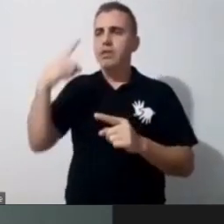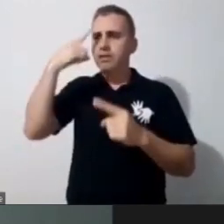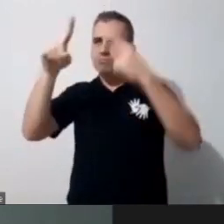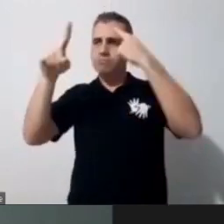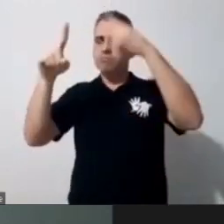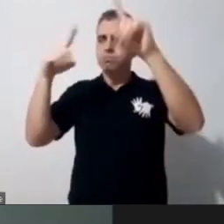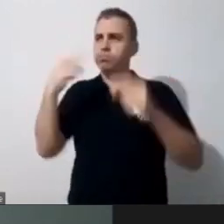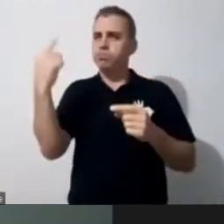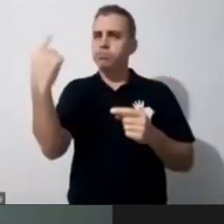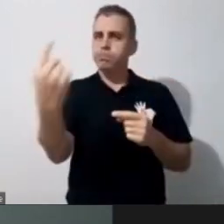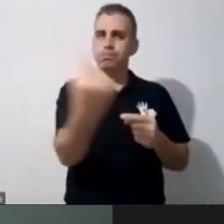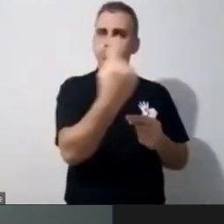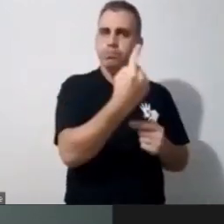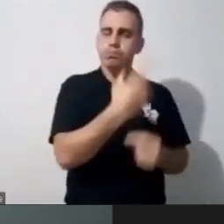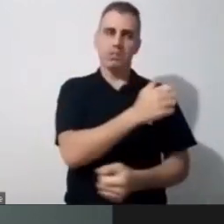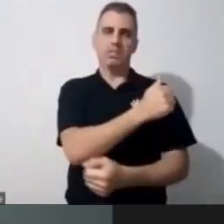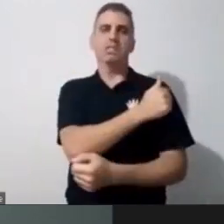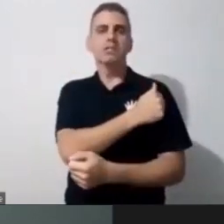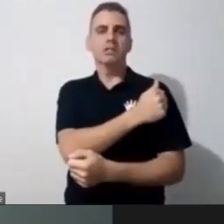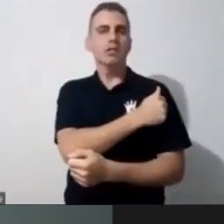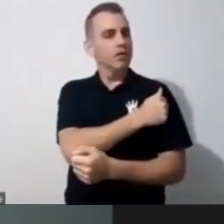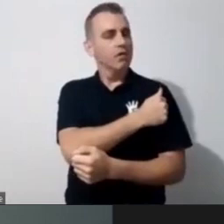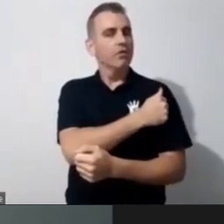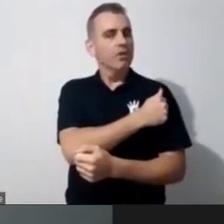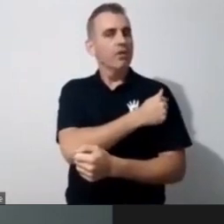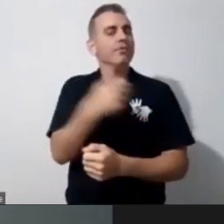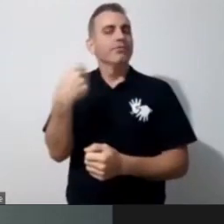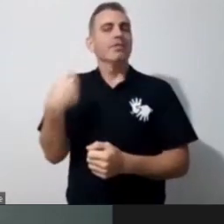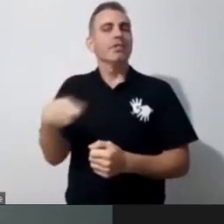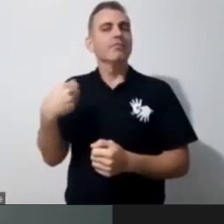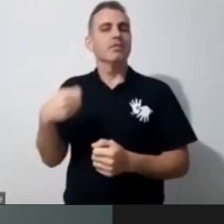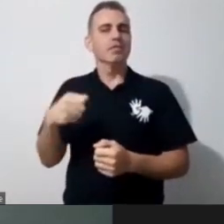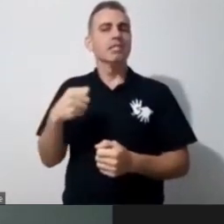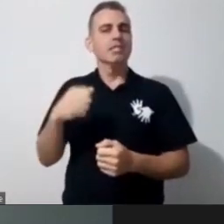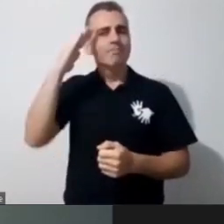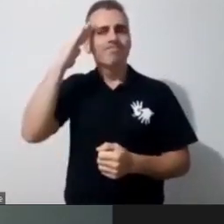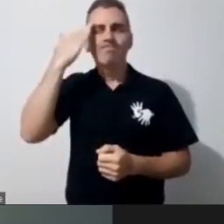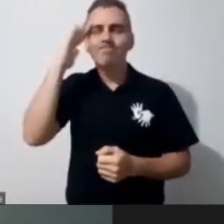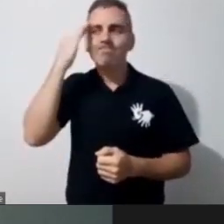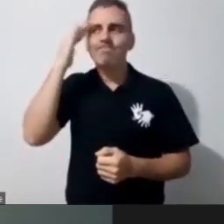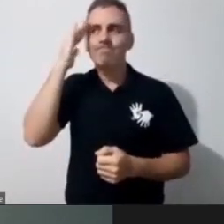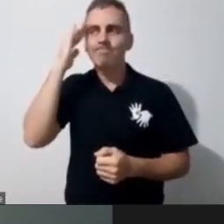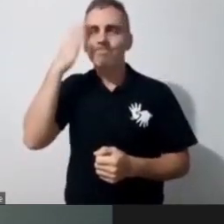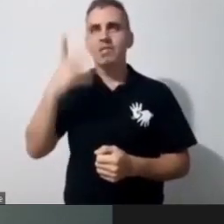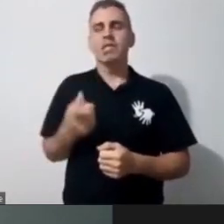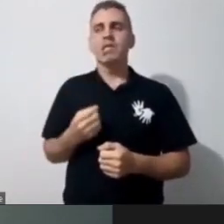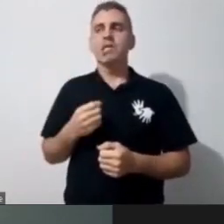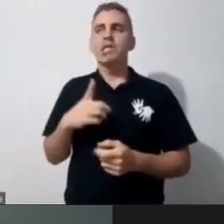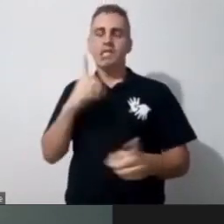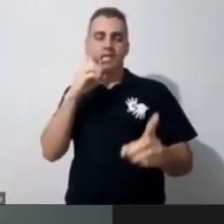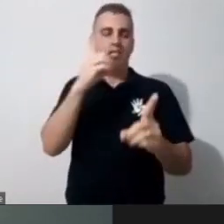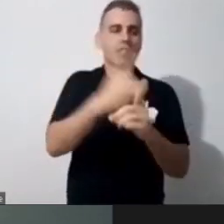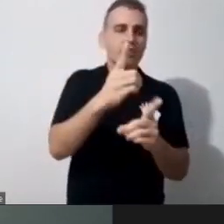né? Como a gente já vem falando. Mas o que a gente precisa entender também, assim, acho que deixar isso de reflexão,